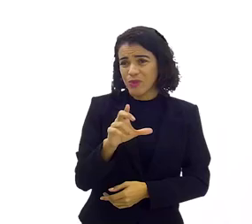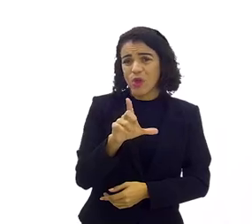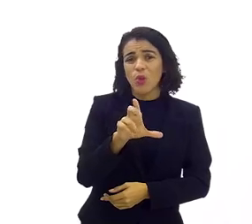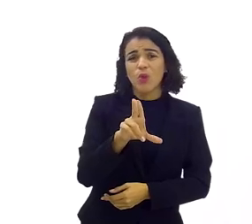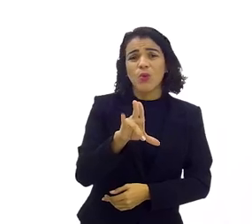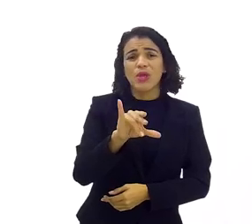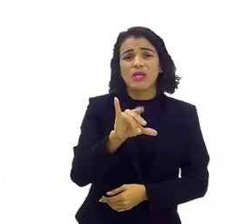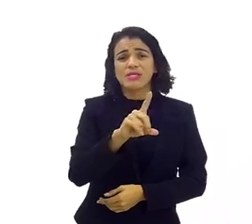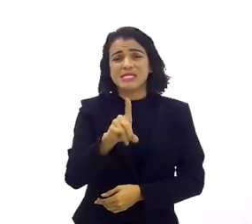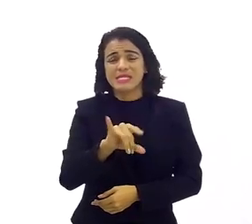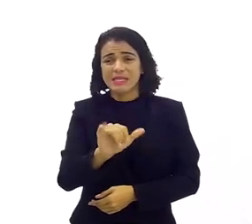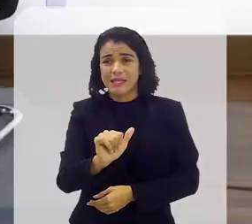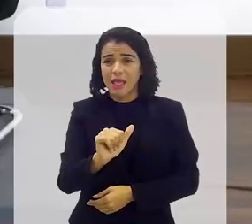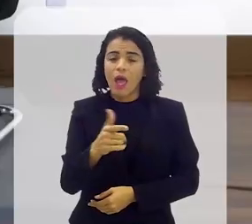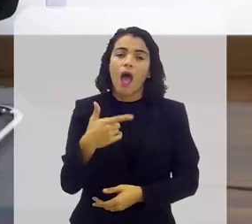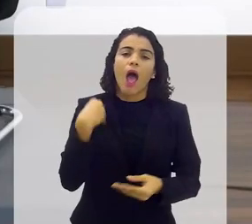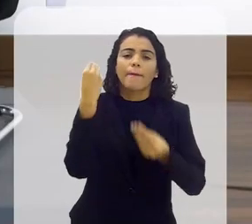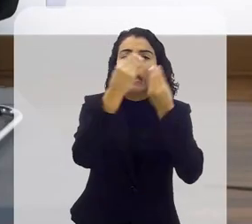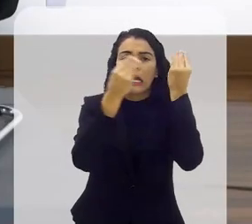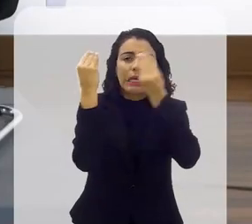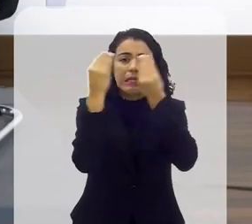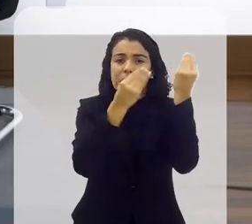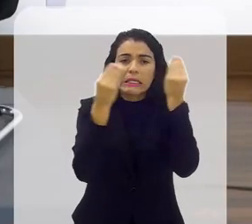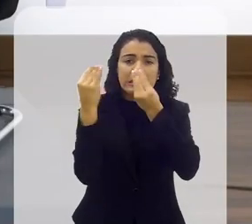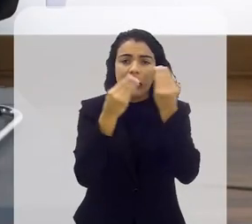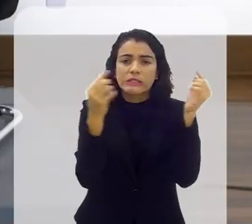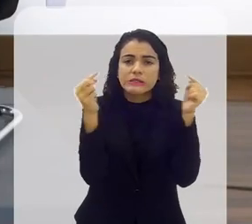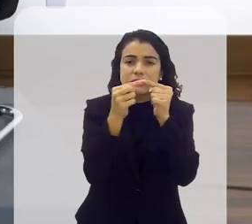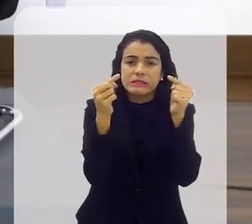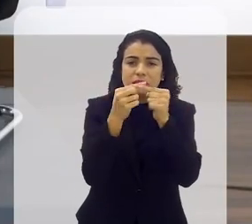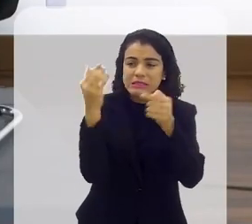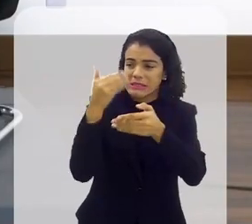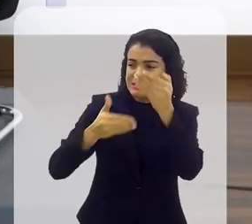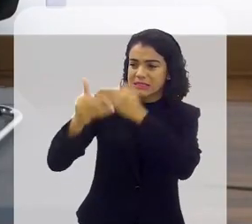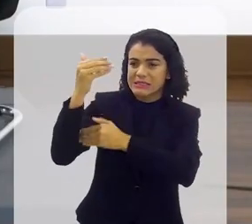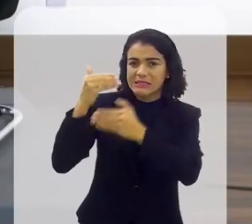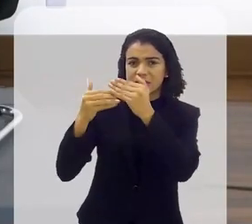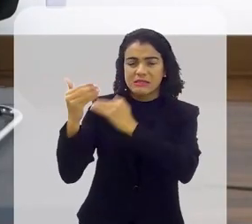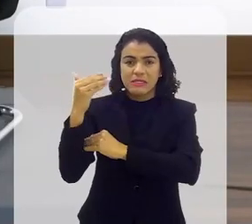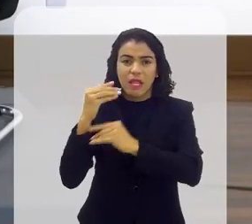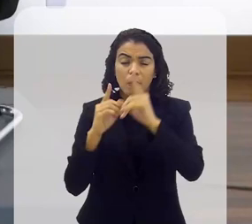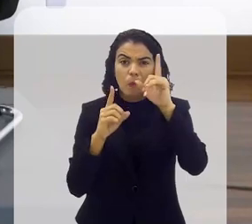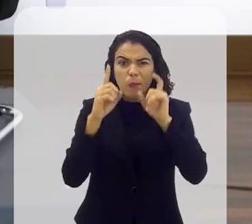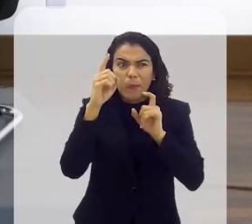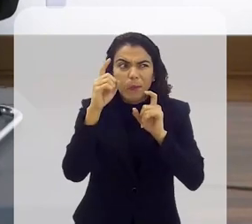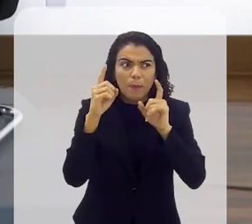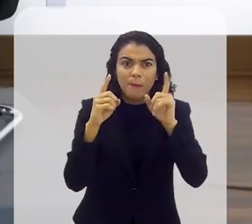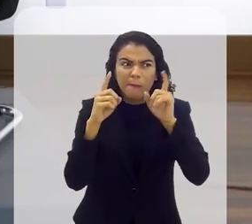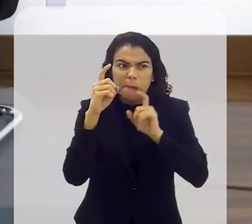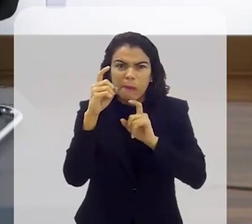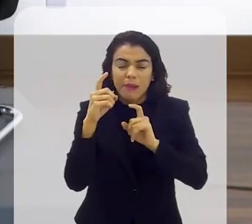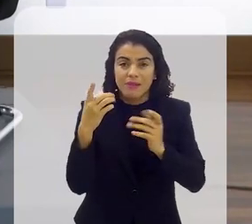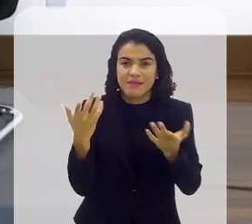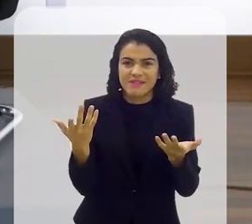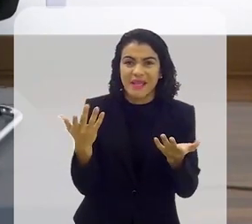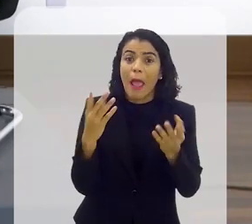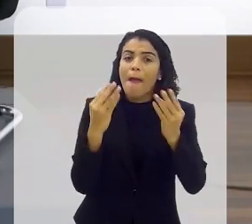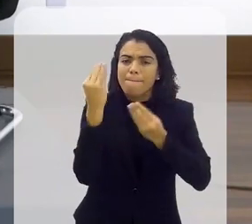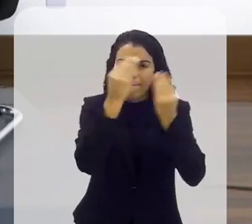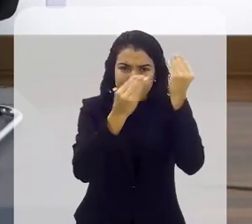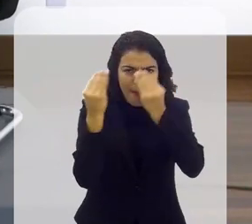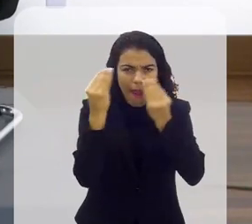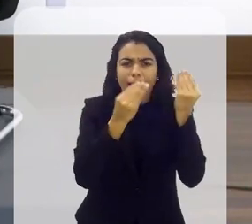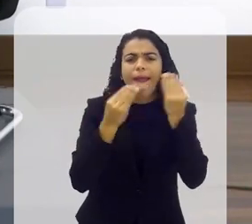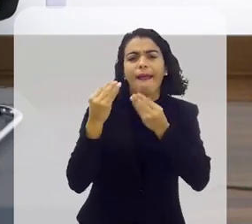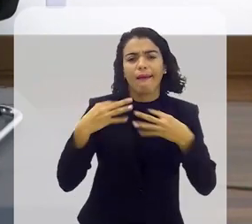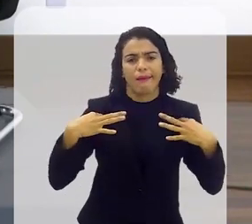a maquiagem como era de época eu sempre tenho uma frustração quando é obra